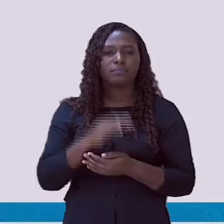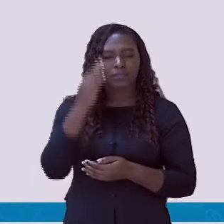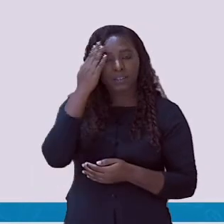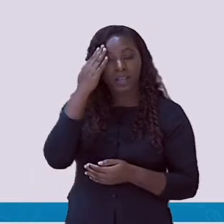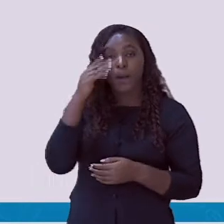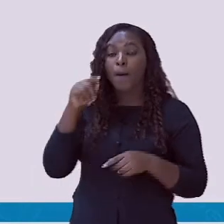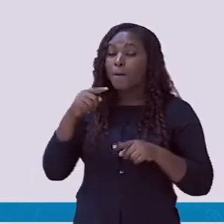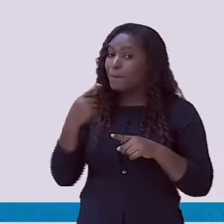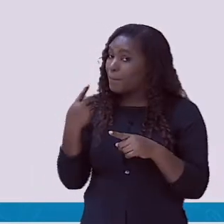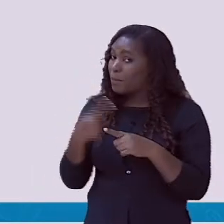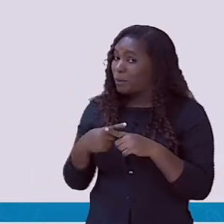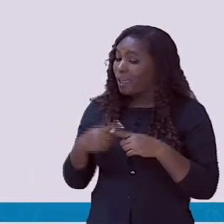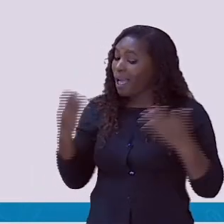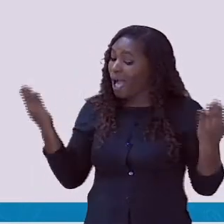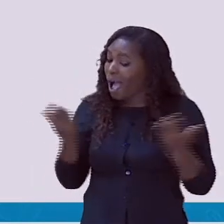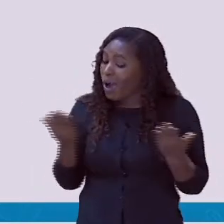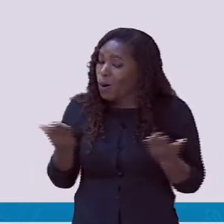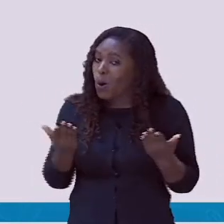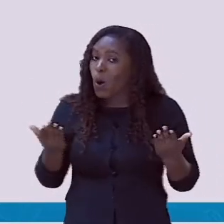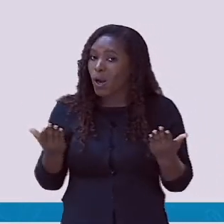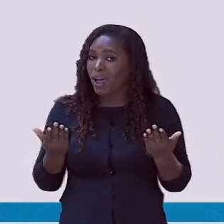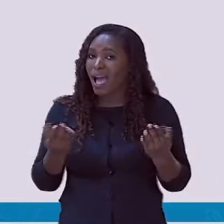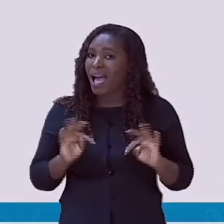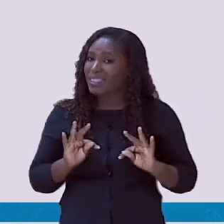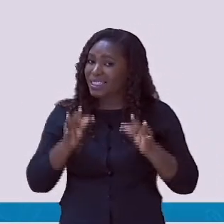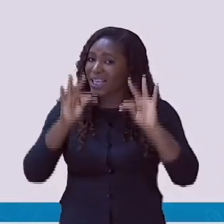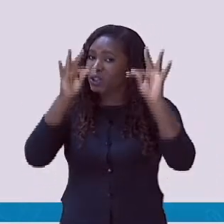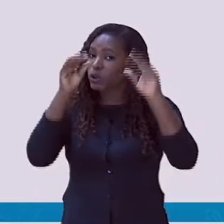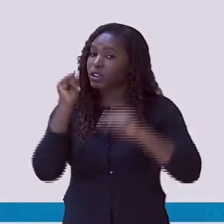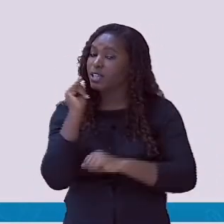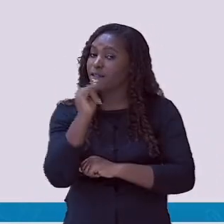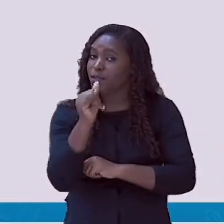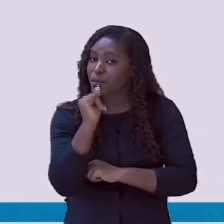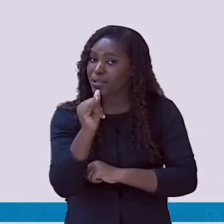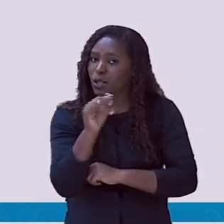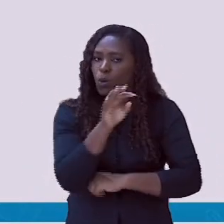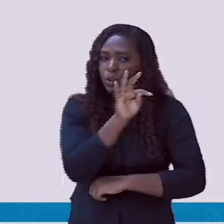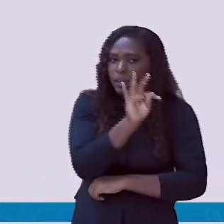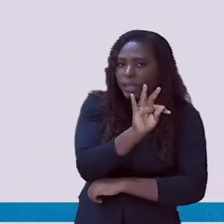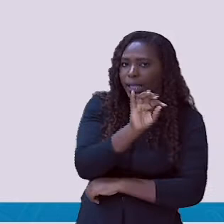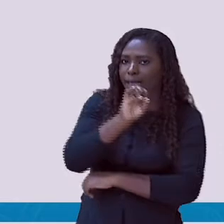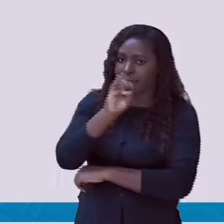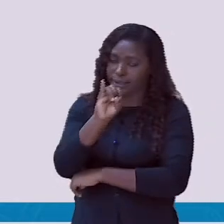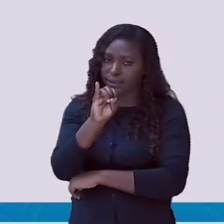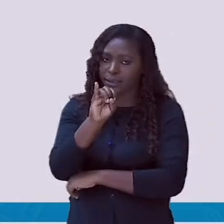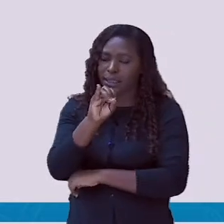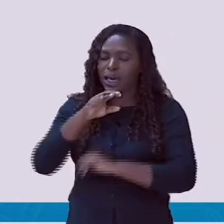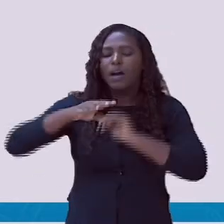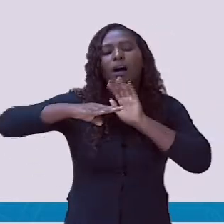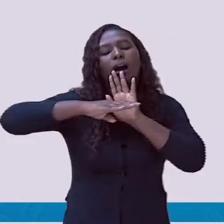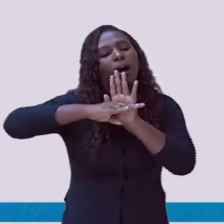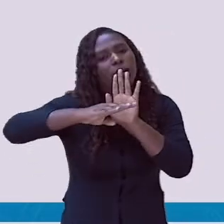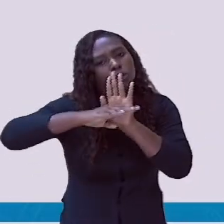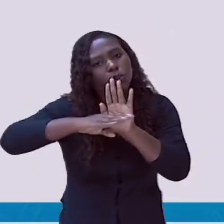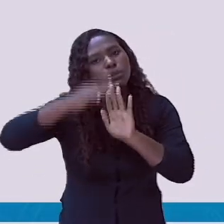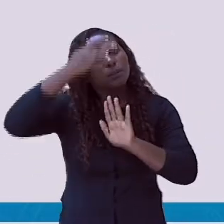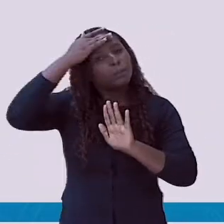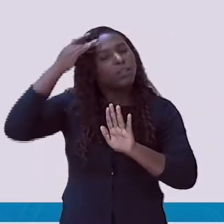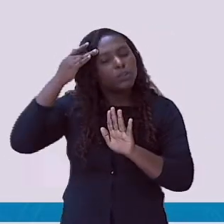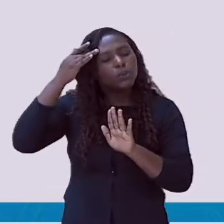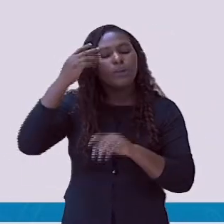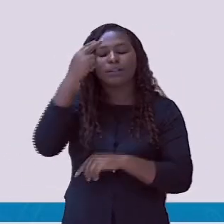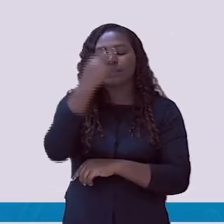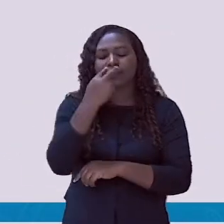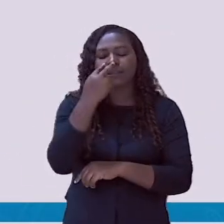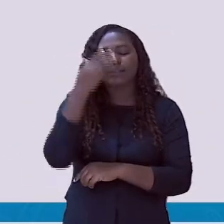informação, a TI, atua intensamente na educação de pessoas com baixa visão e cegas por